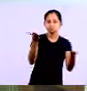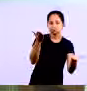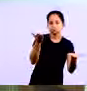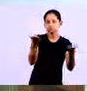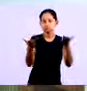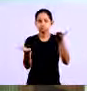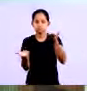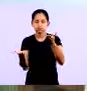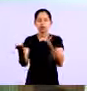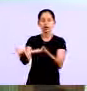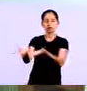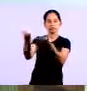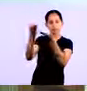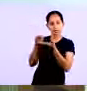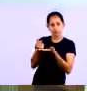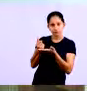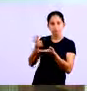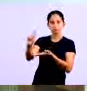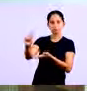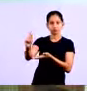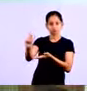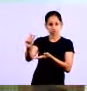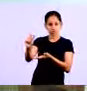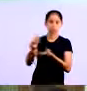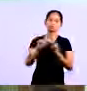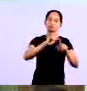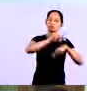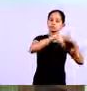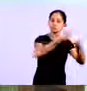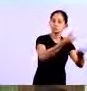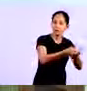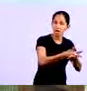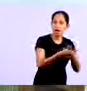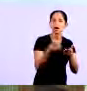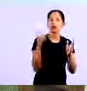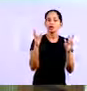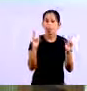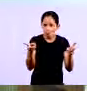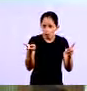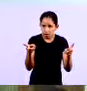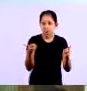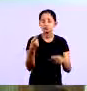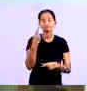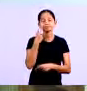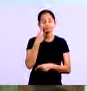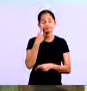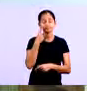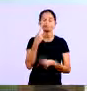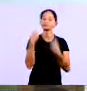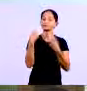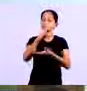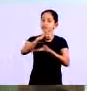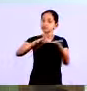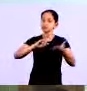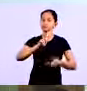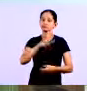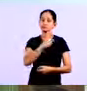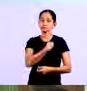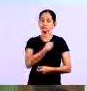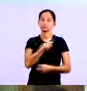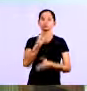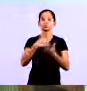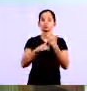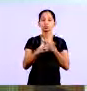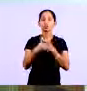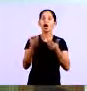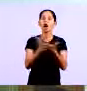uma série de utilidades. É importante que você controle, não só aquela duplicata, aquela notinha que alguns ainda